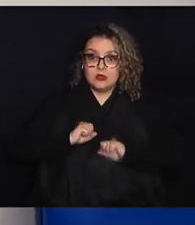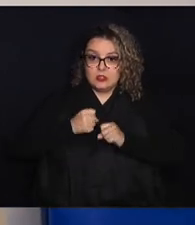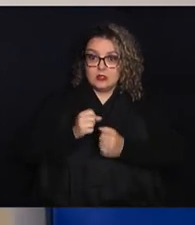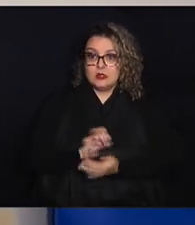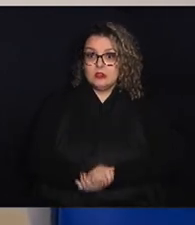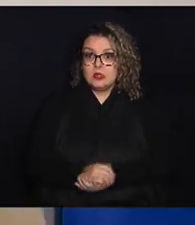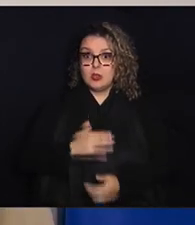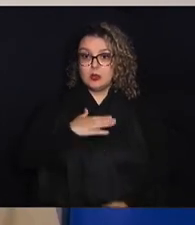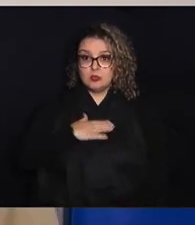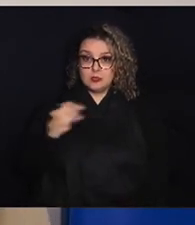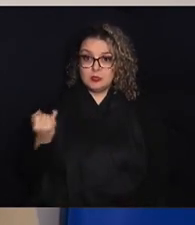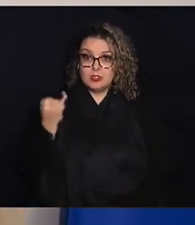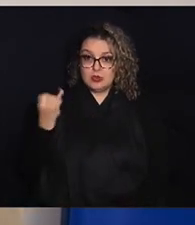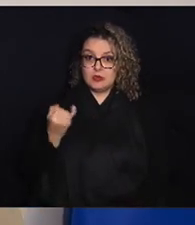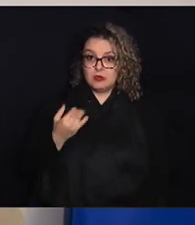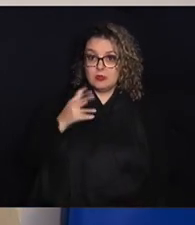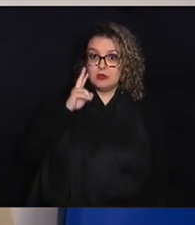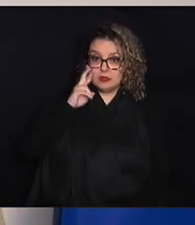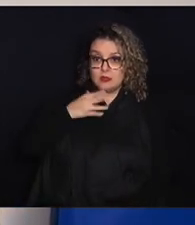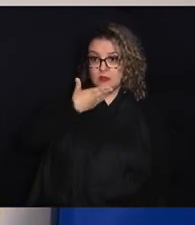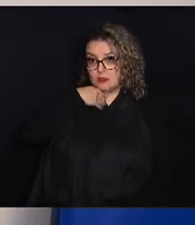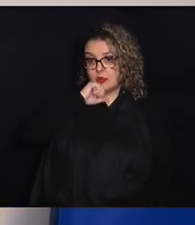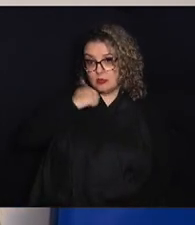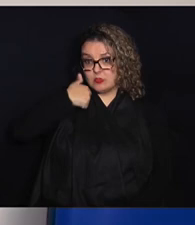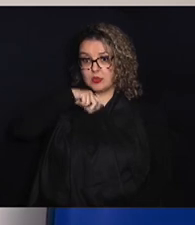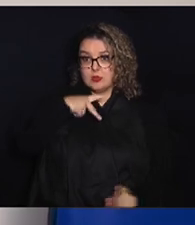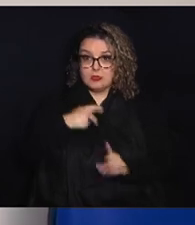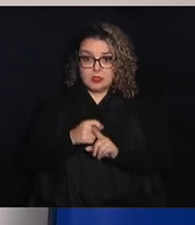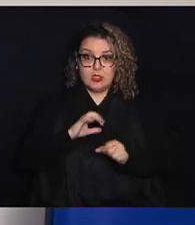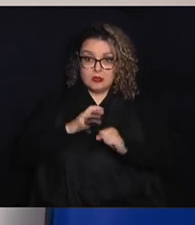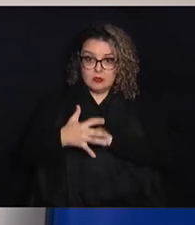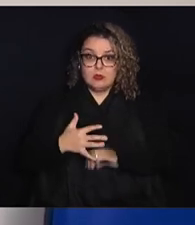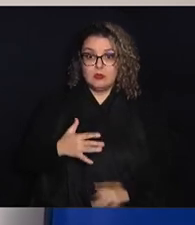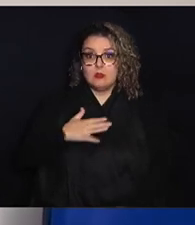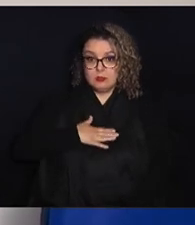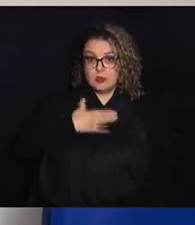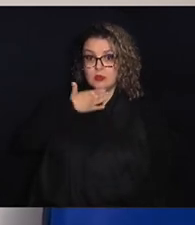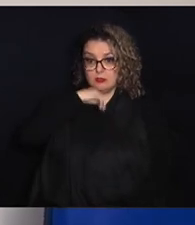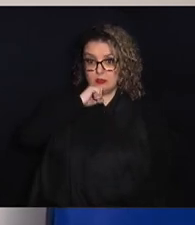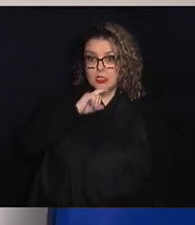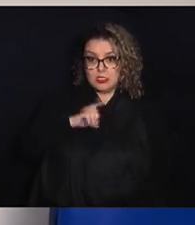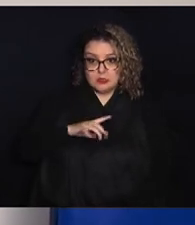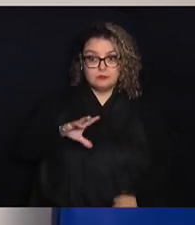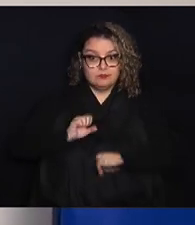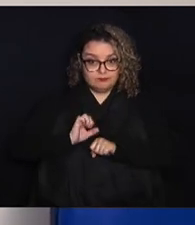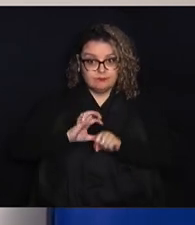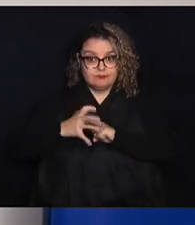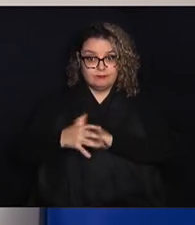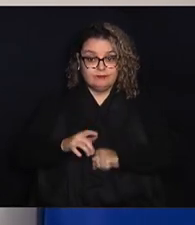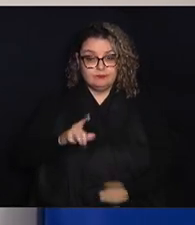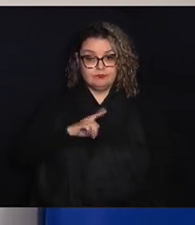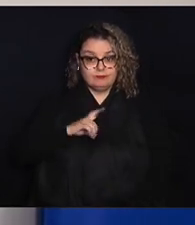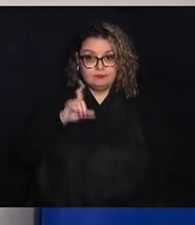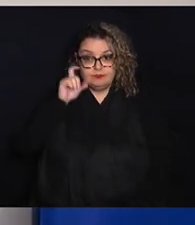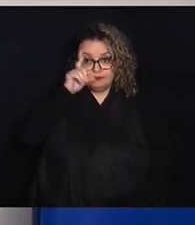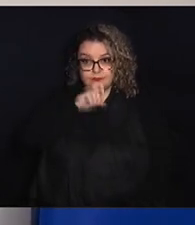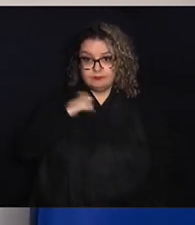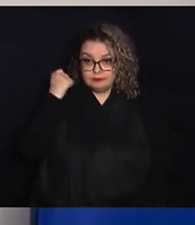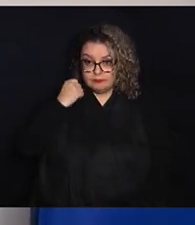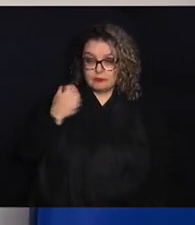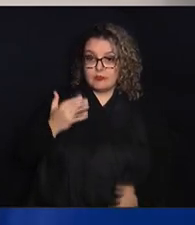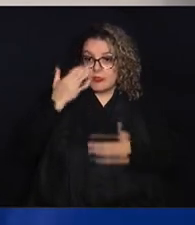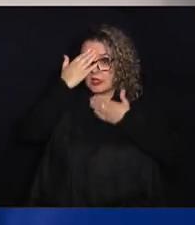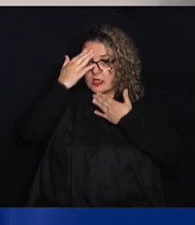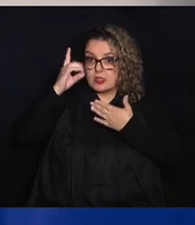Para mim é importante ver meus pais tomarem a vacina da Covid, porque meu pai teve Covid e teve complicações severas. Graças a Deus